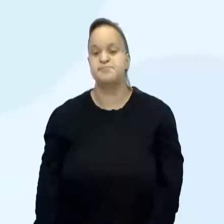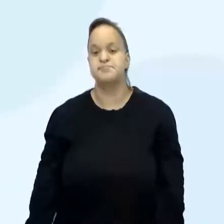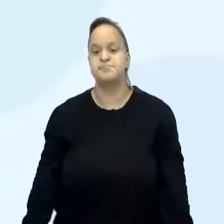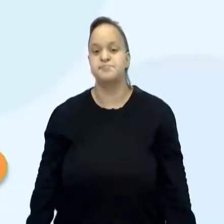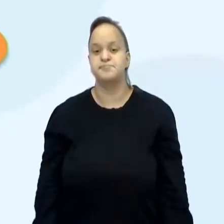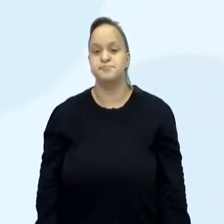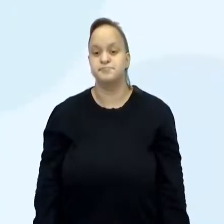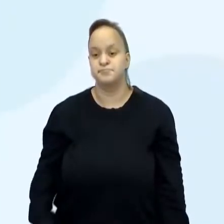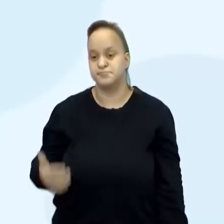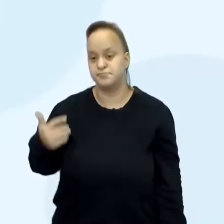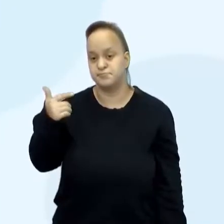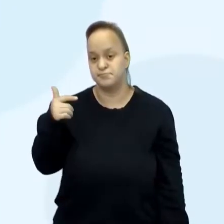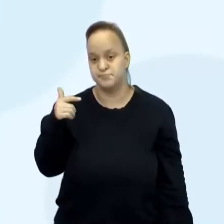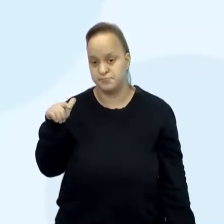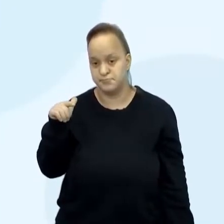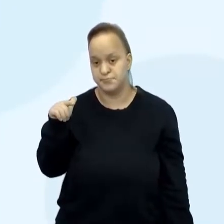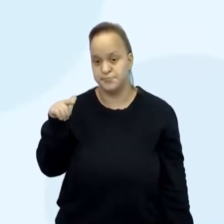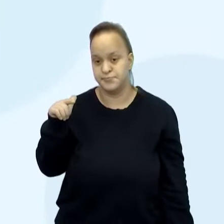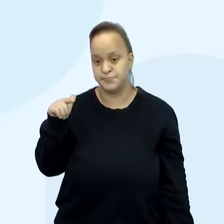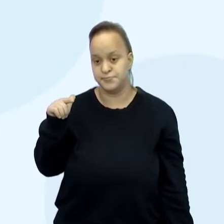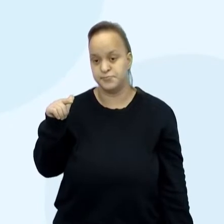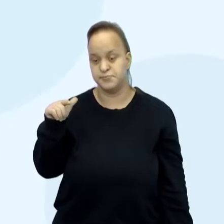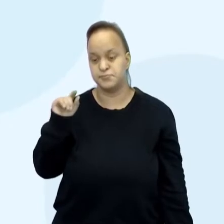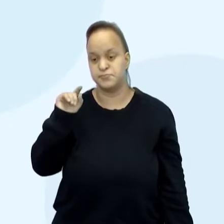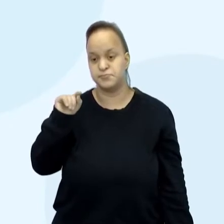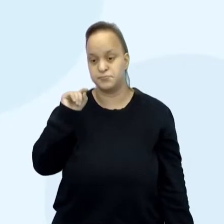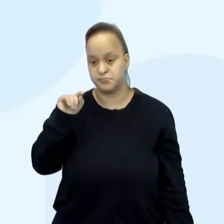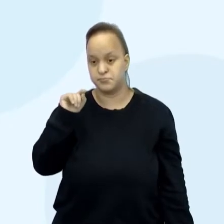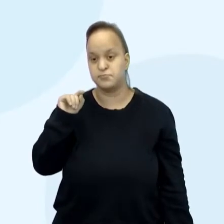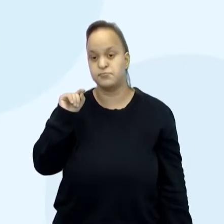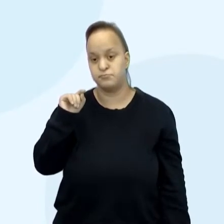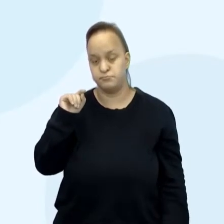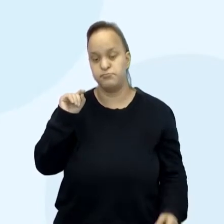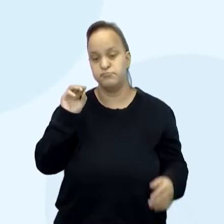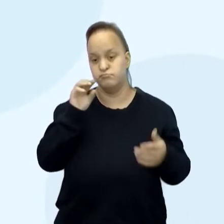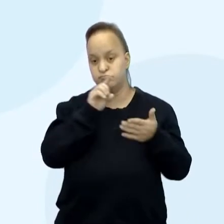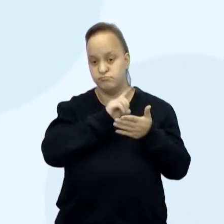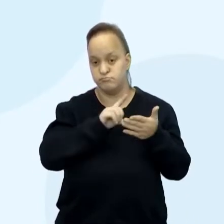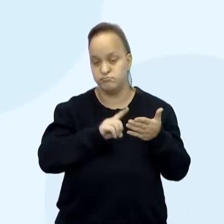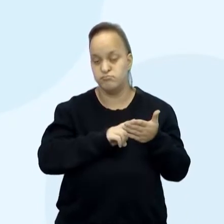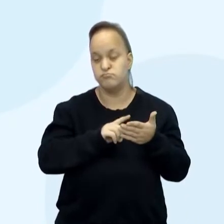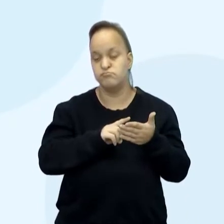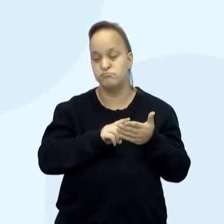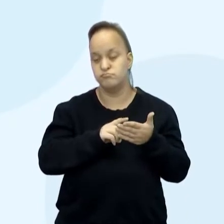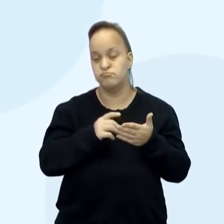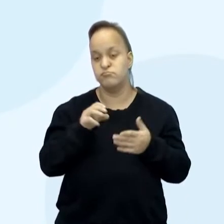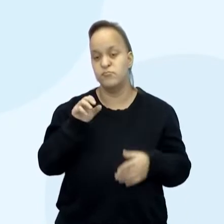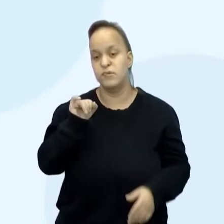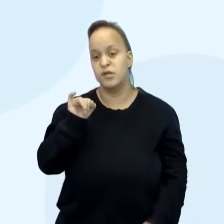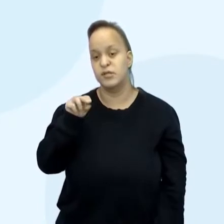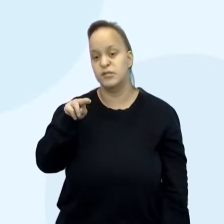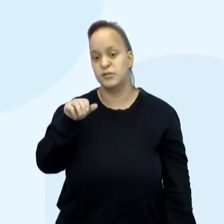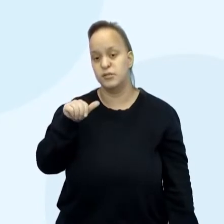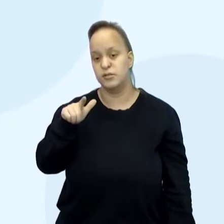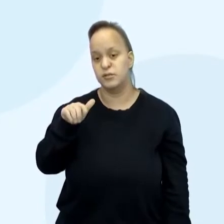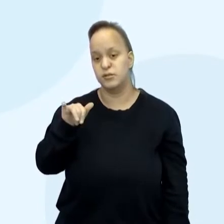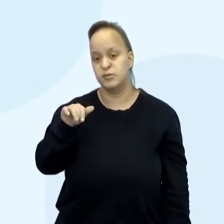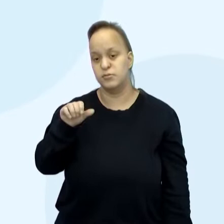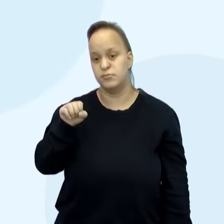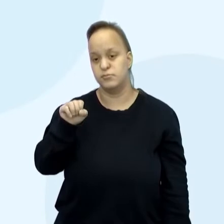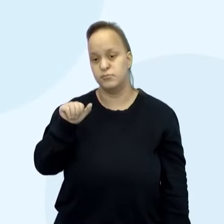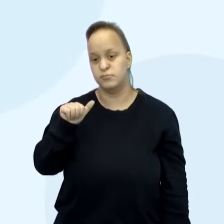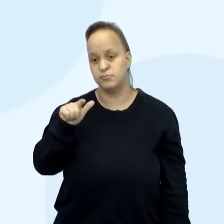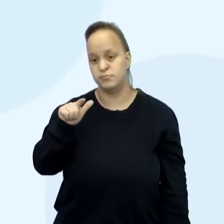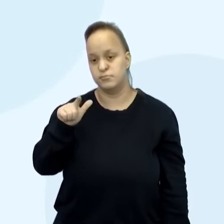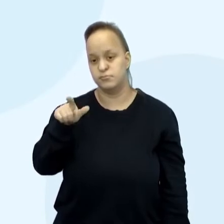Vamos para o próximo. Design de sinalização. Envolve o uso, planejamento e